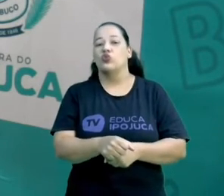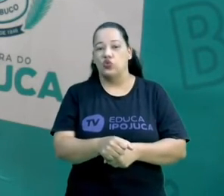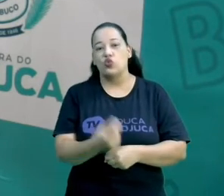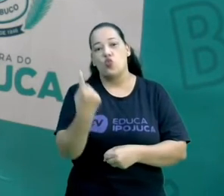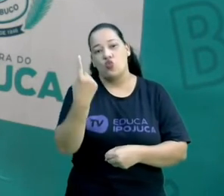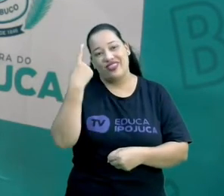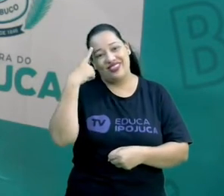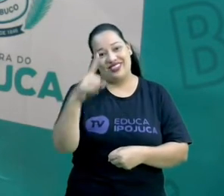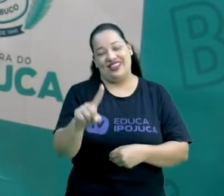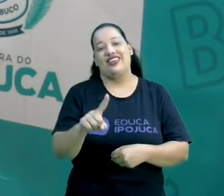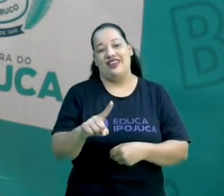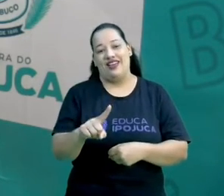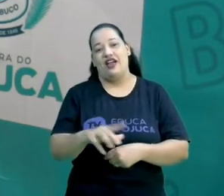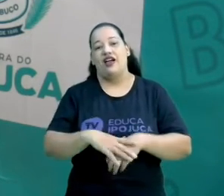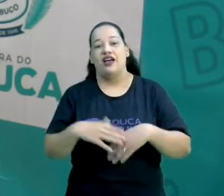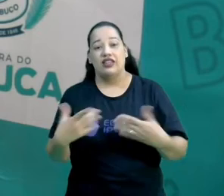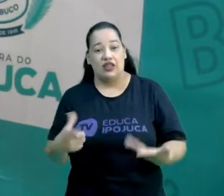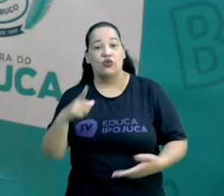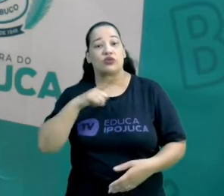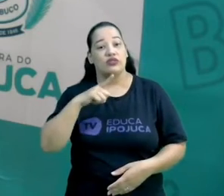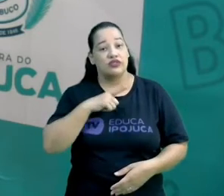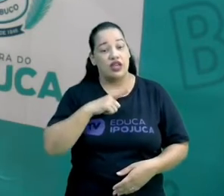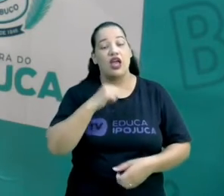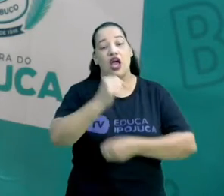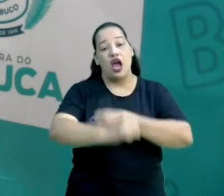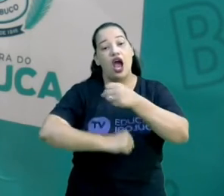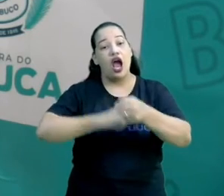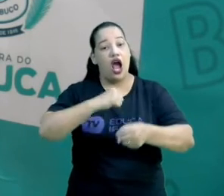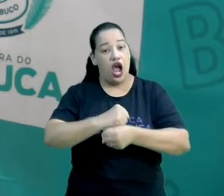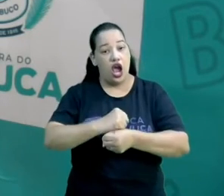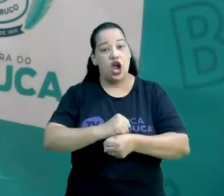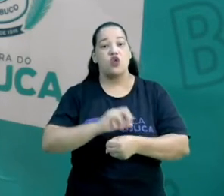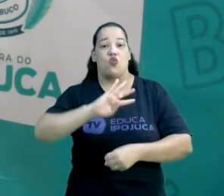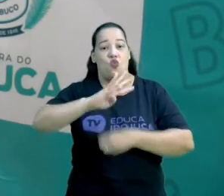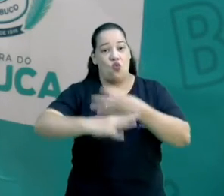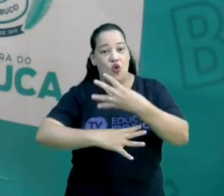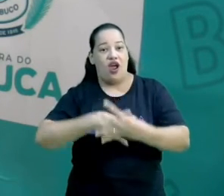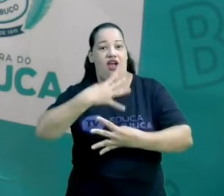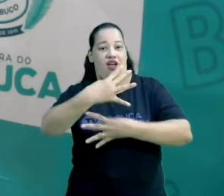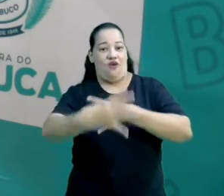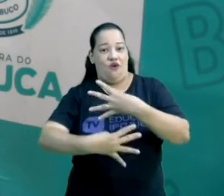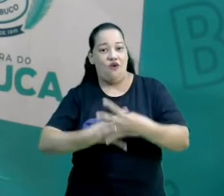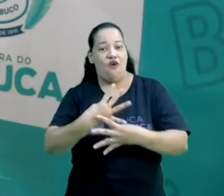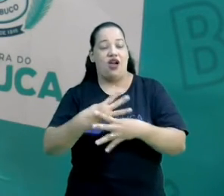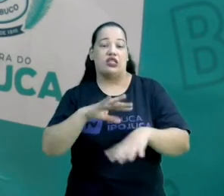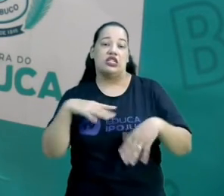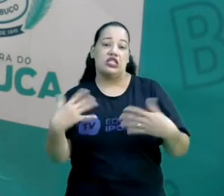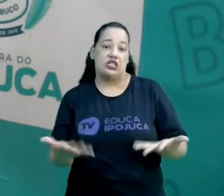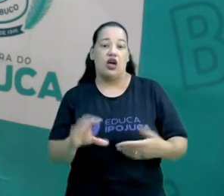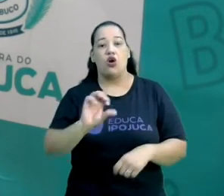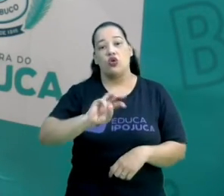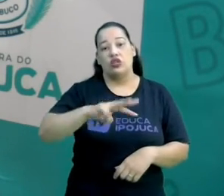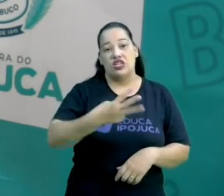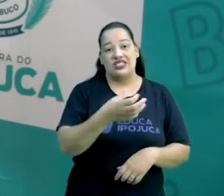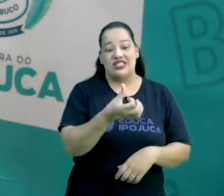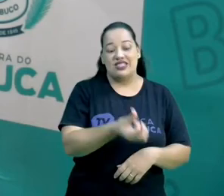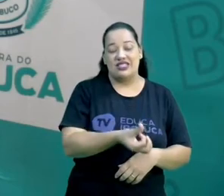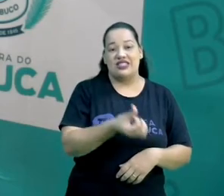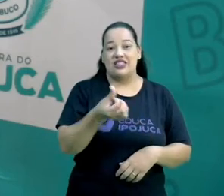que é o ano que tem aquele dia 29 de fevereiro, e em vez de a gente ter 365 dias, a gente tem